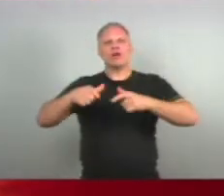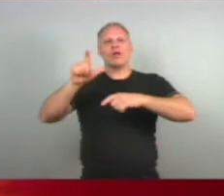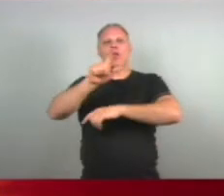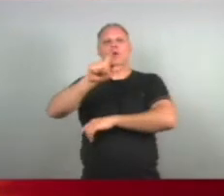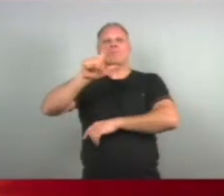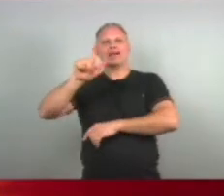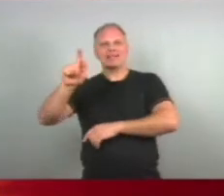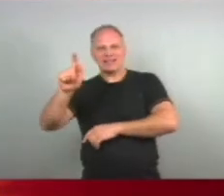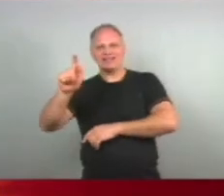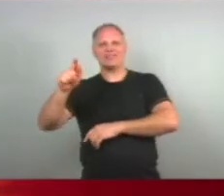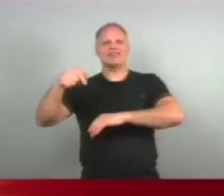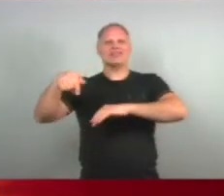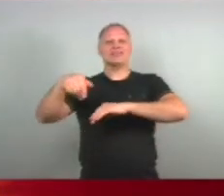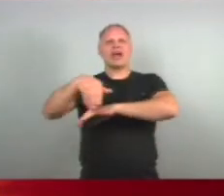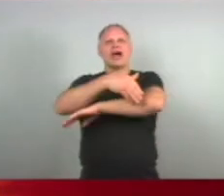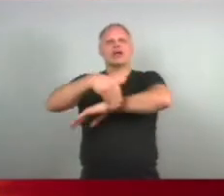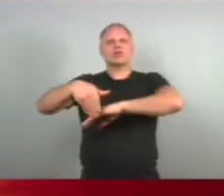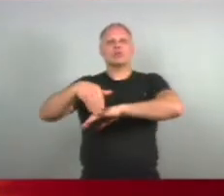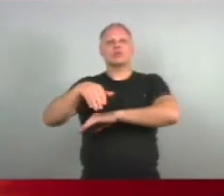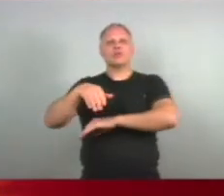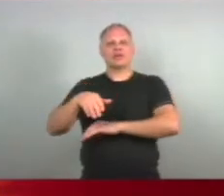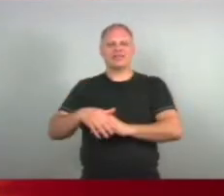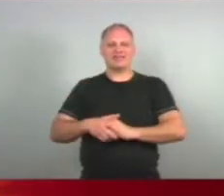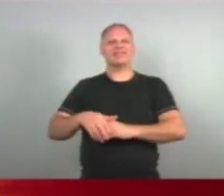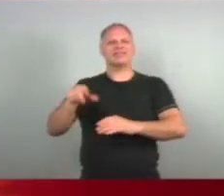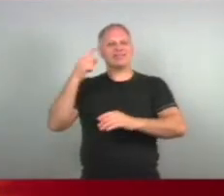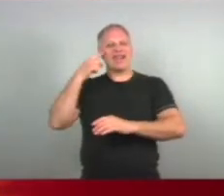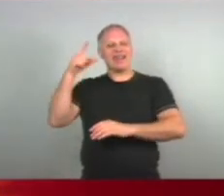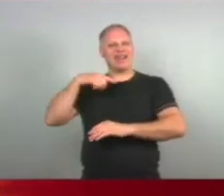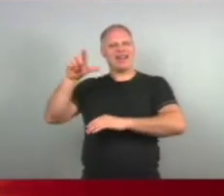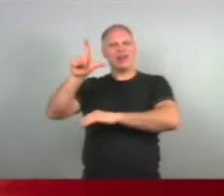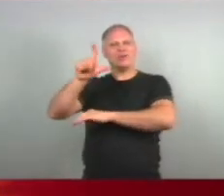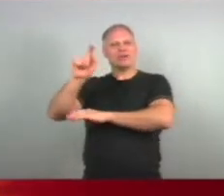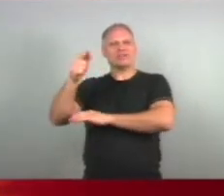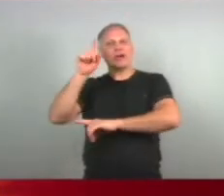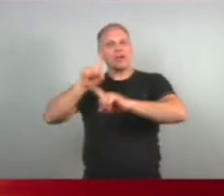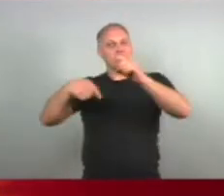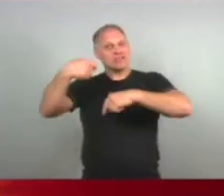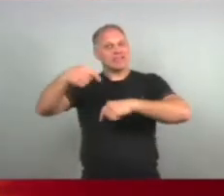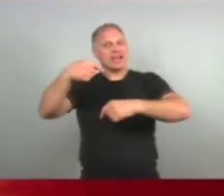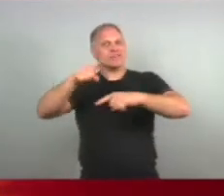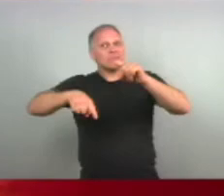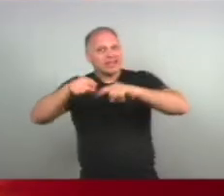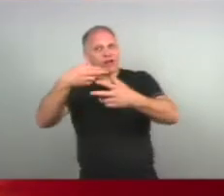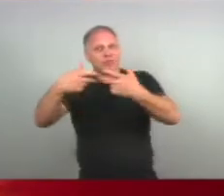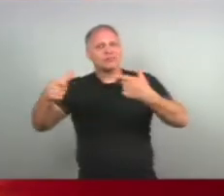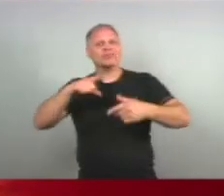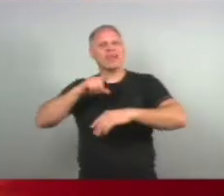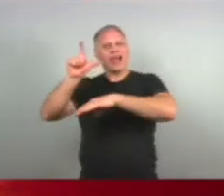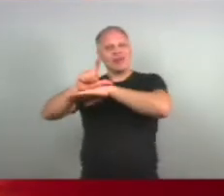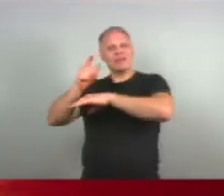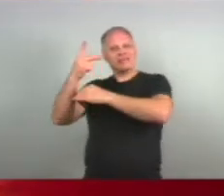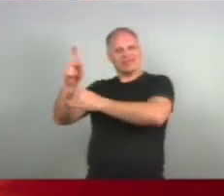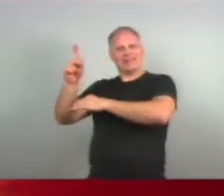Algaier, 965 Se alguém precisar de algum artigo Então fica à disposição a loja dela